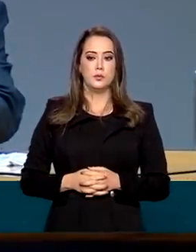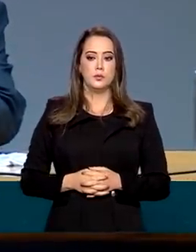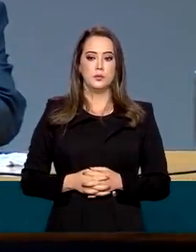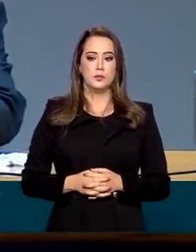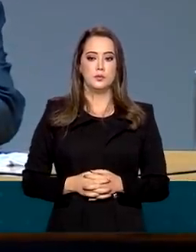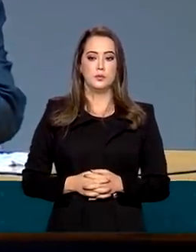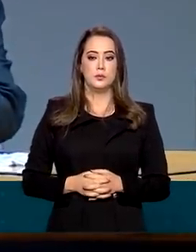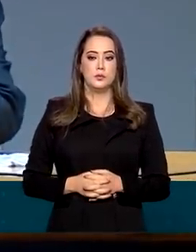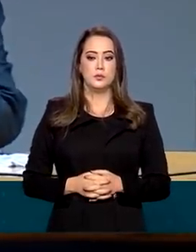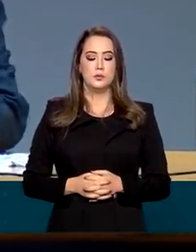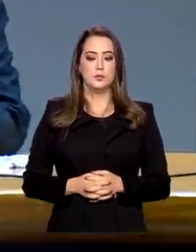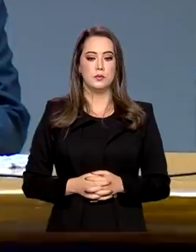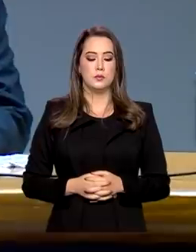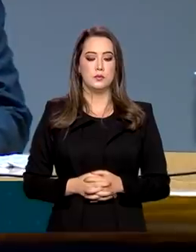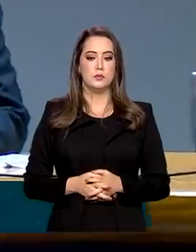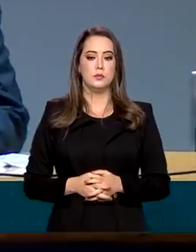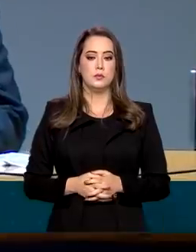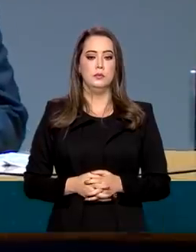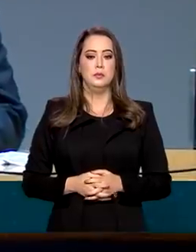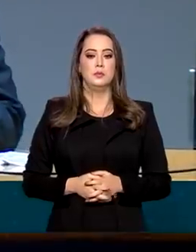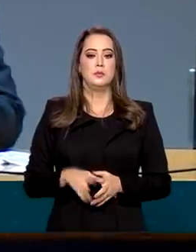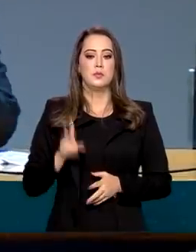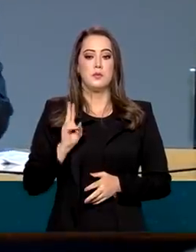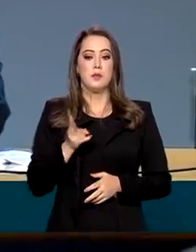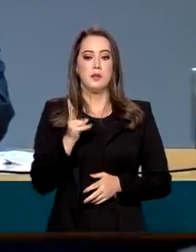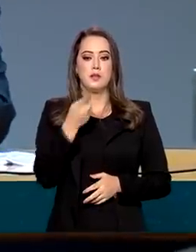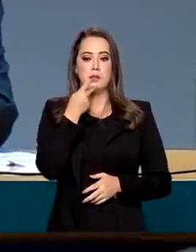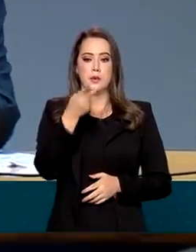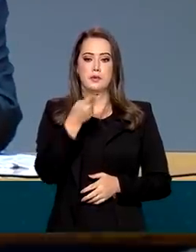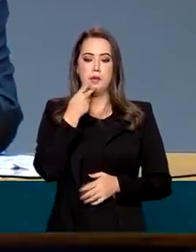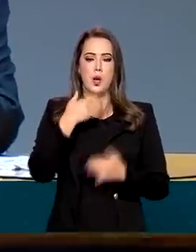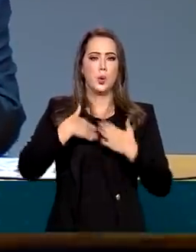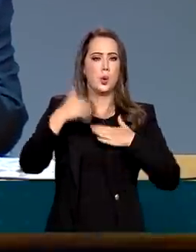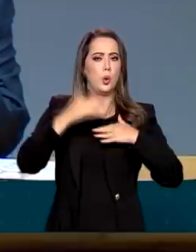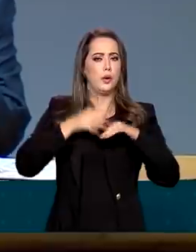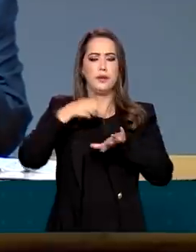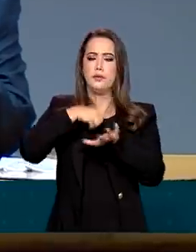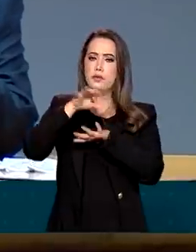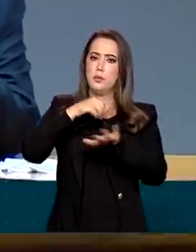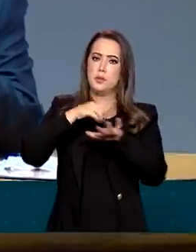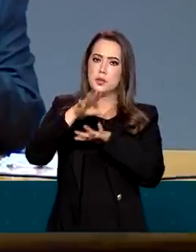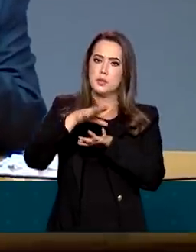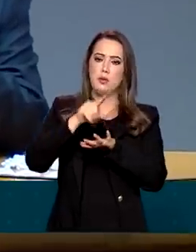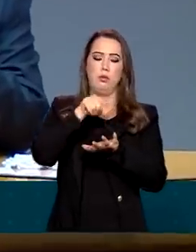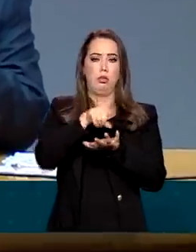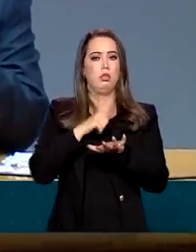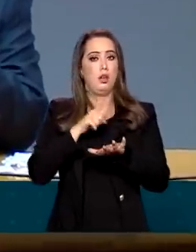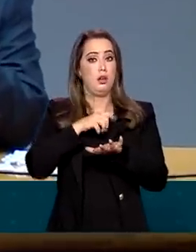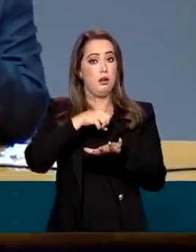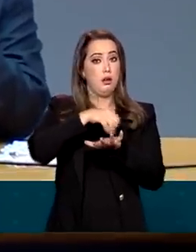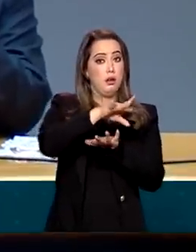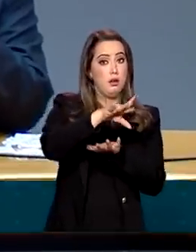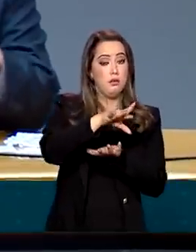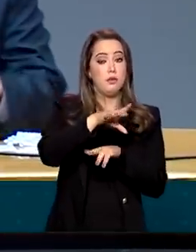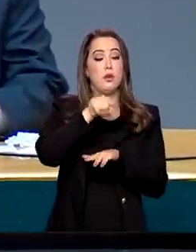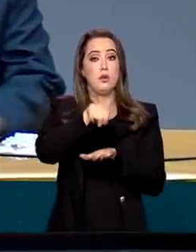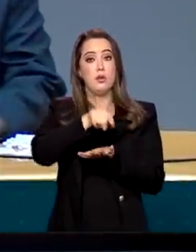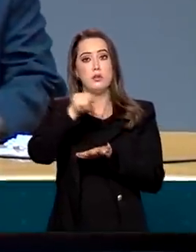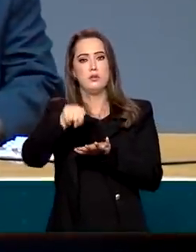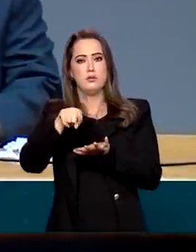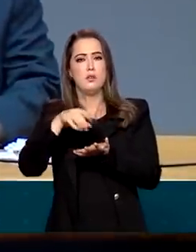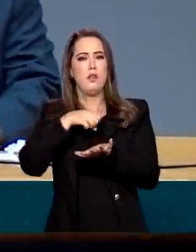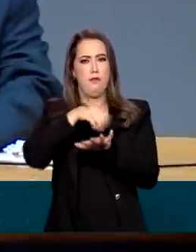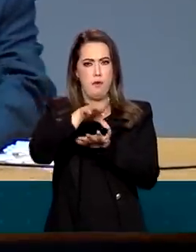Eu digo sempre que qualquer notícia tem informação, sinal e tem